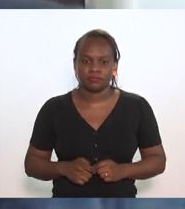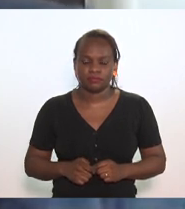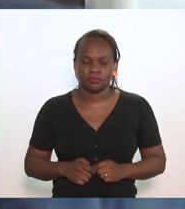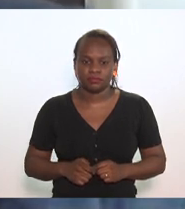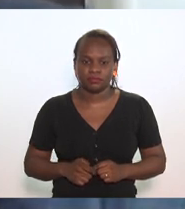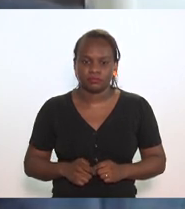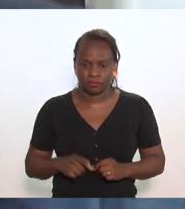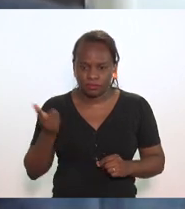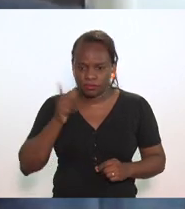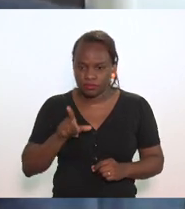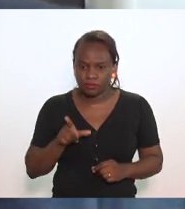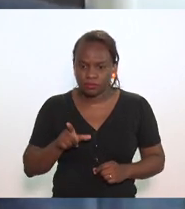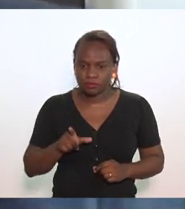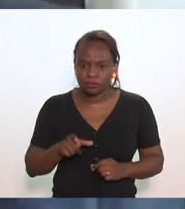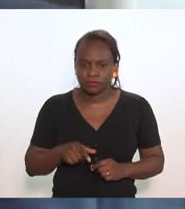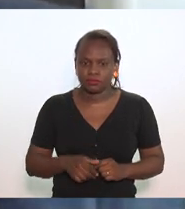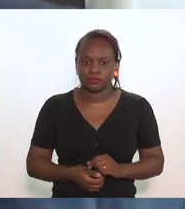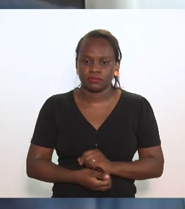Conseguiu, Rodrigo?